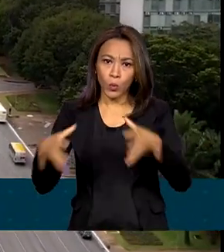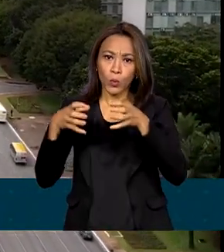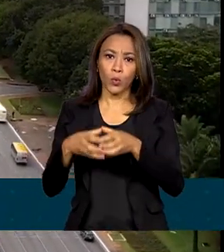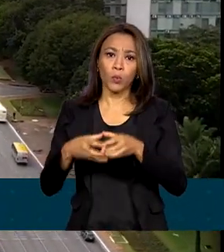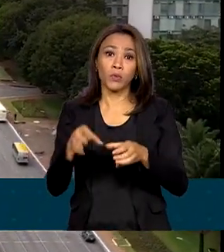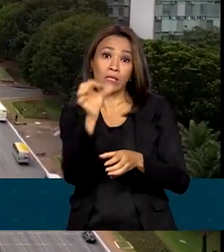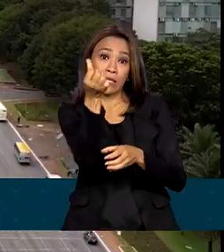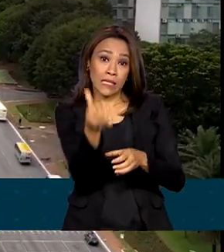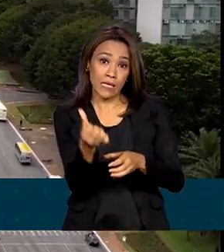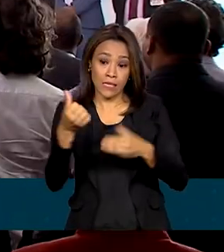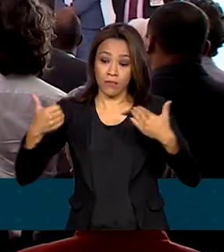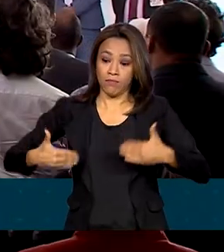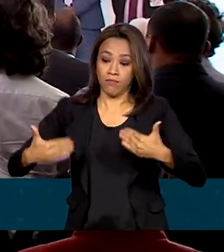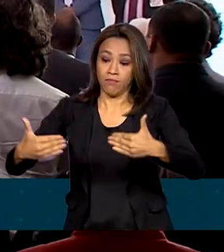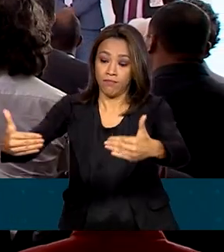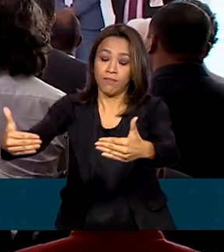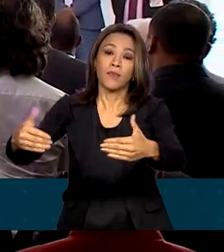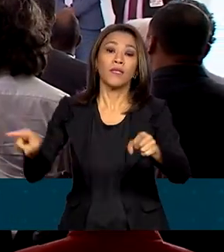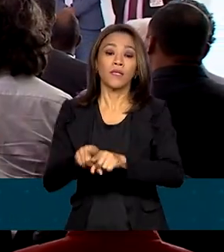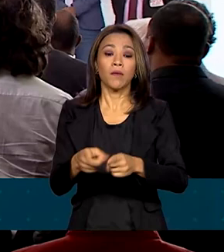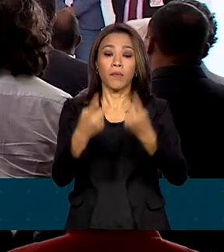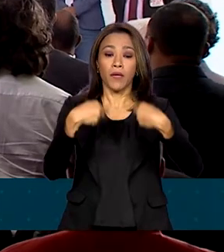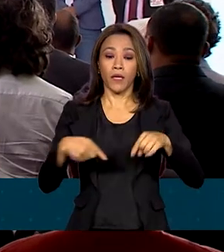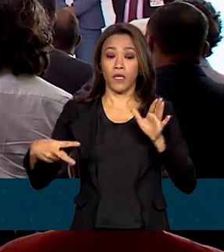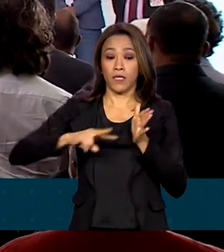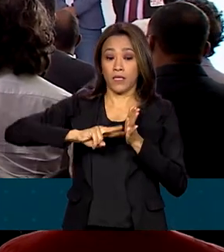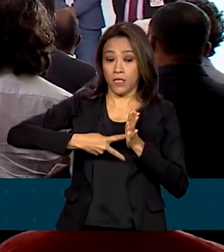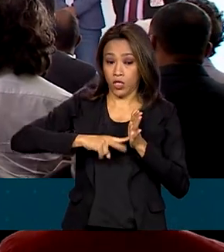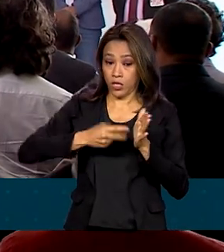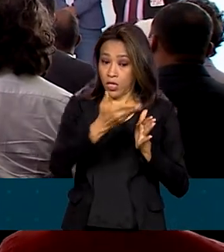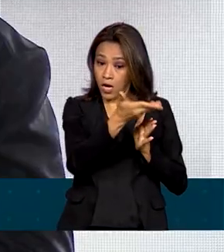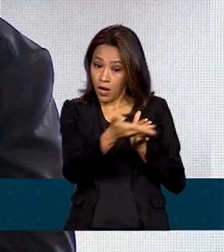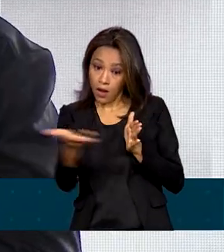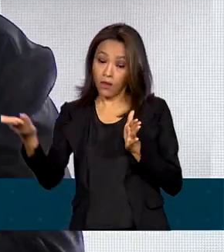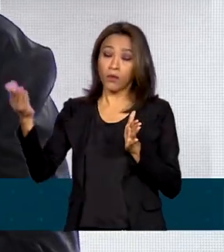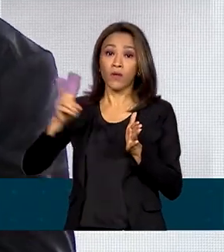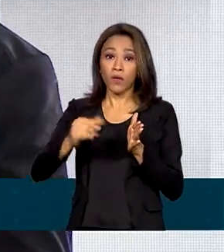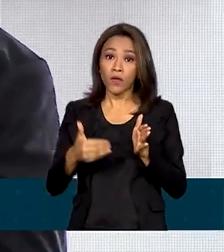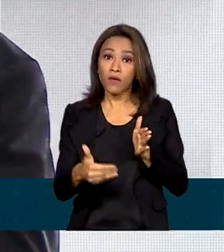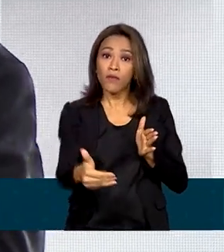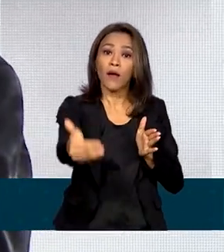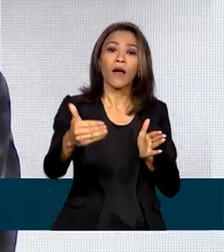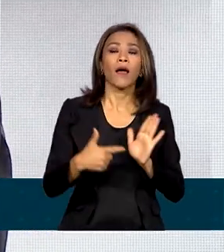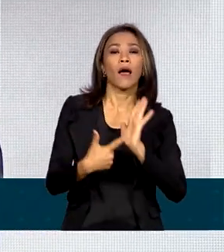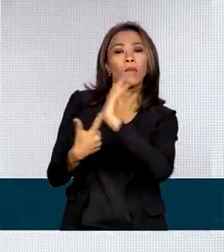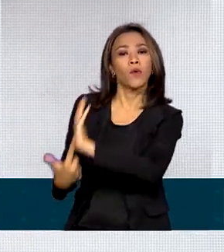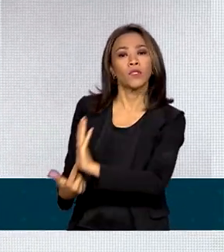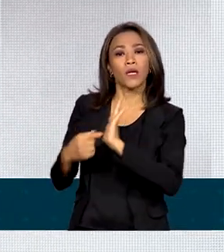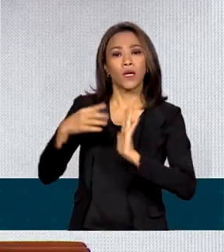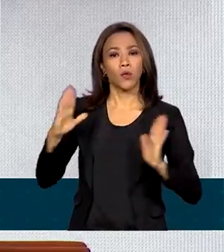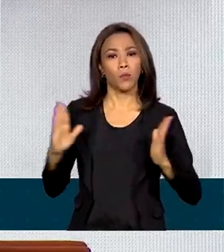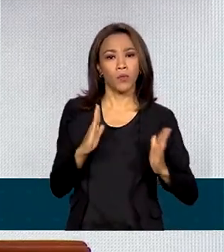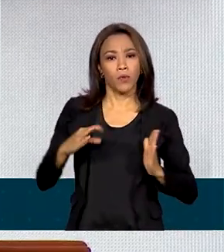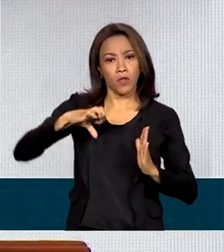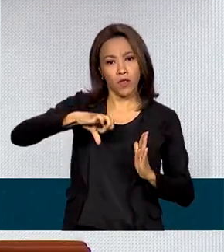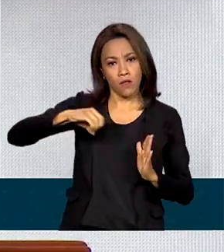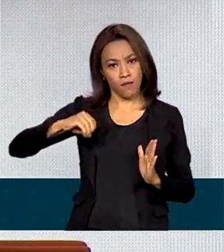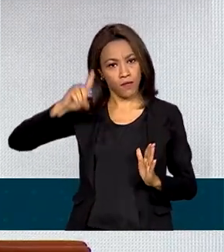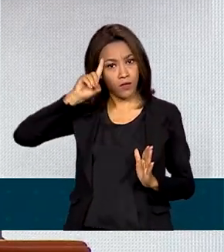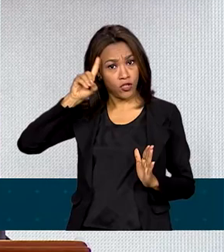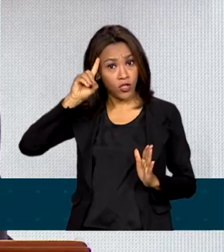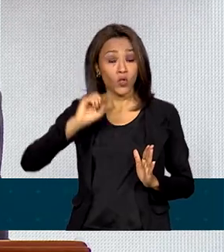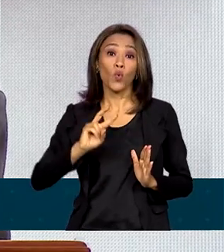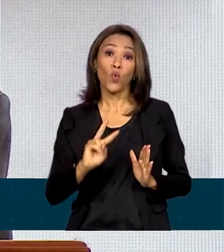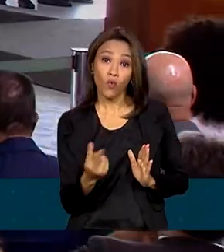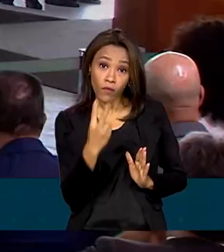por seis ministérios e por centrais sindicais e deve ser apresentada em até 90 dias. A ideia é que o valor